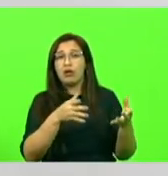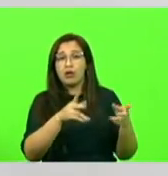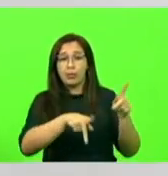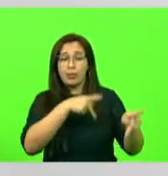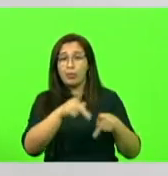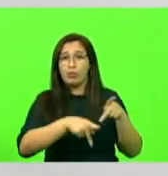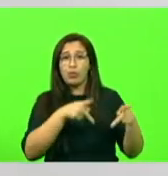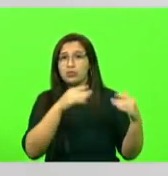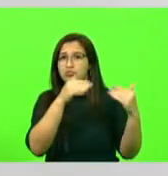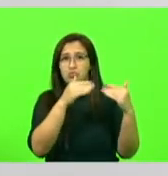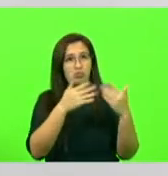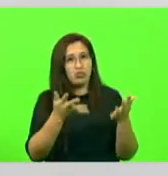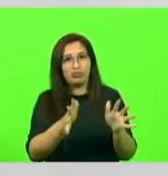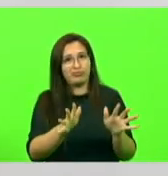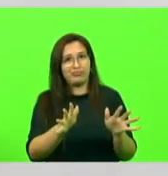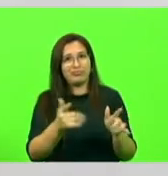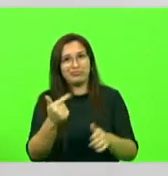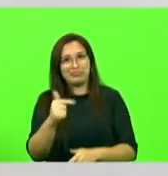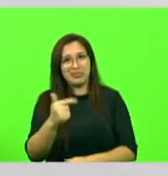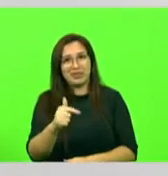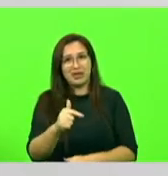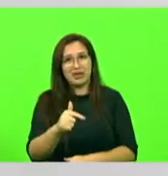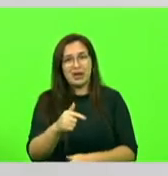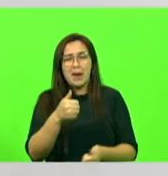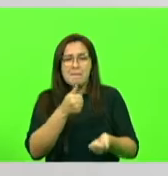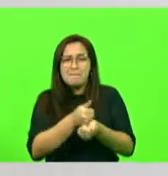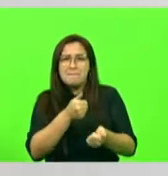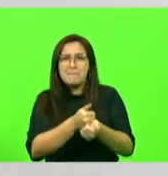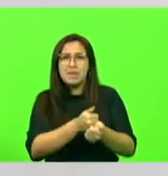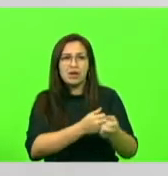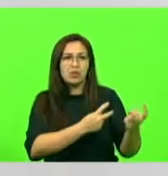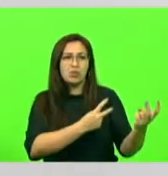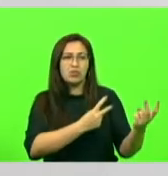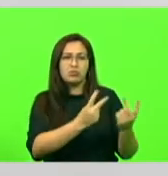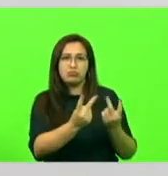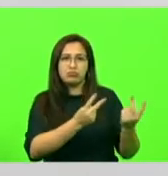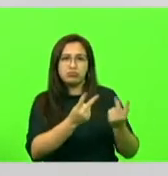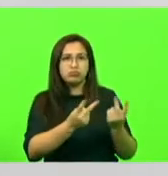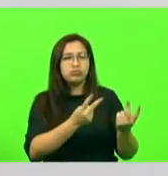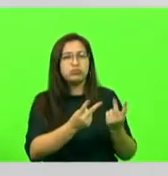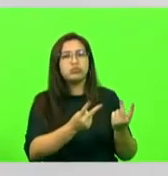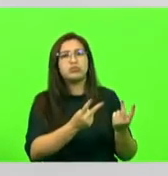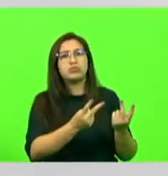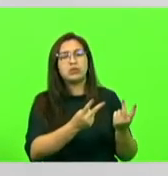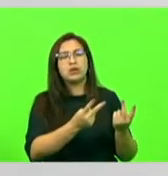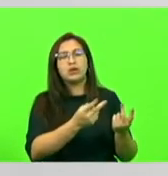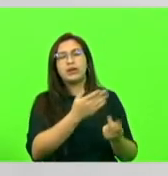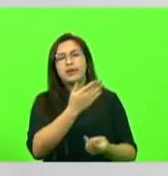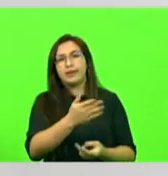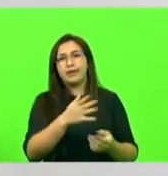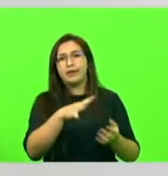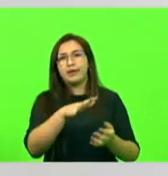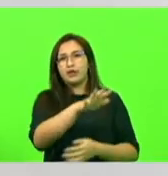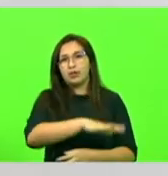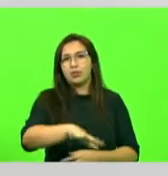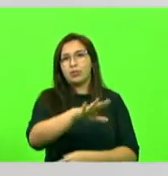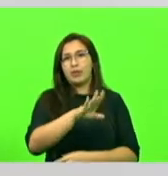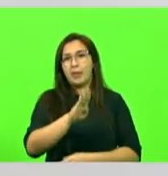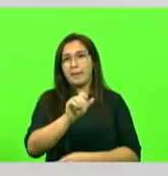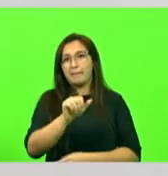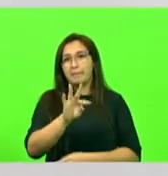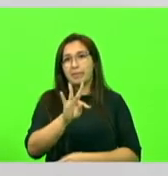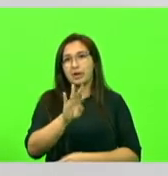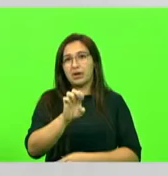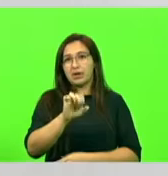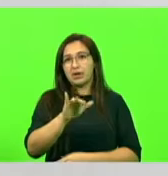comunidade ali das margens da rodovia EC-108, a comunidade de Bateias, que Vossa Excelência conhece muito bem.